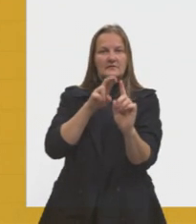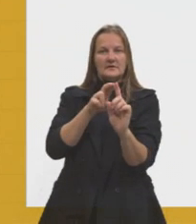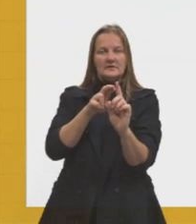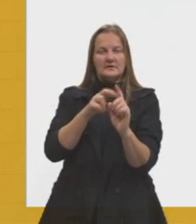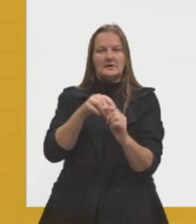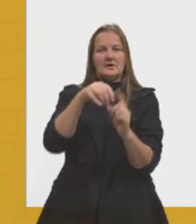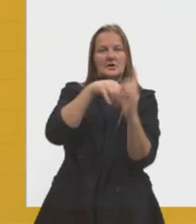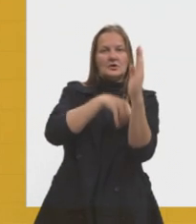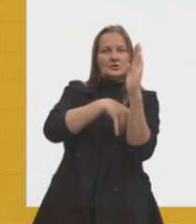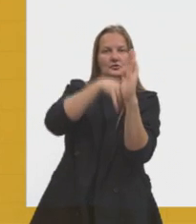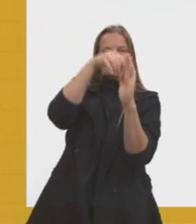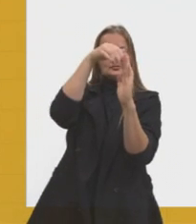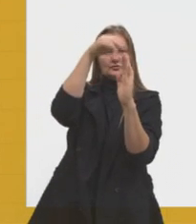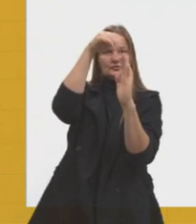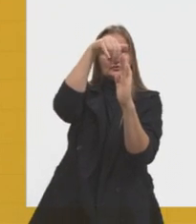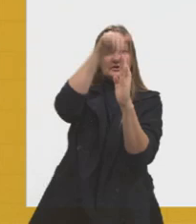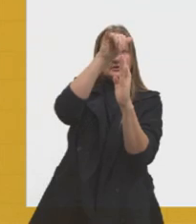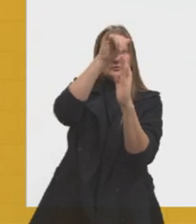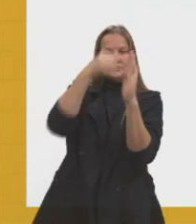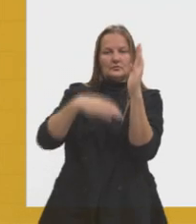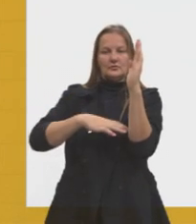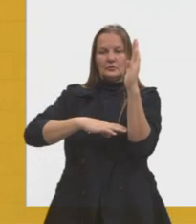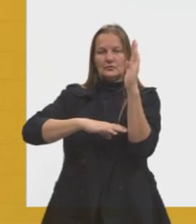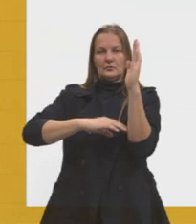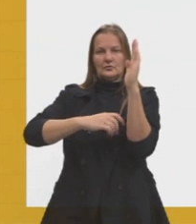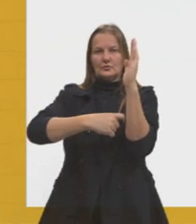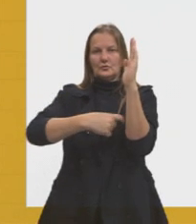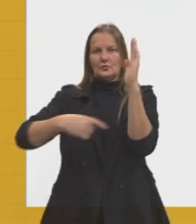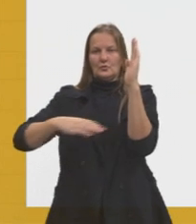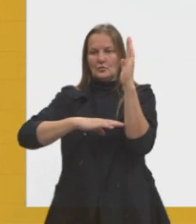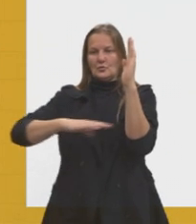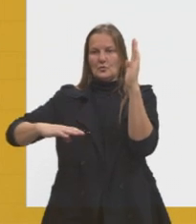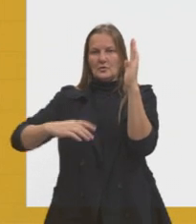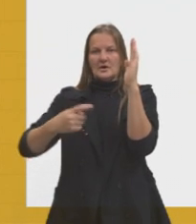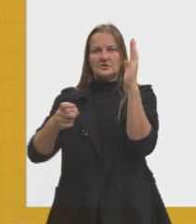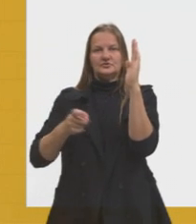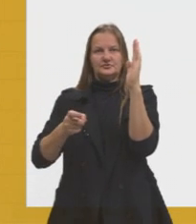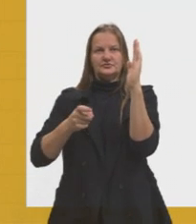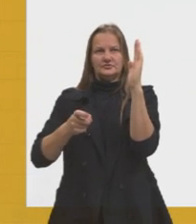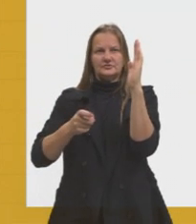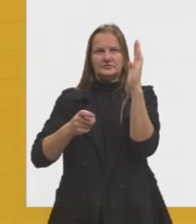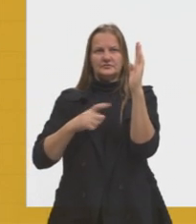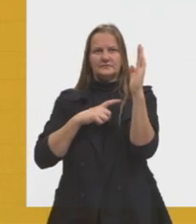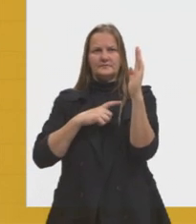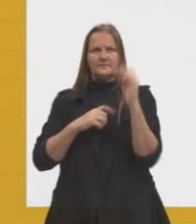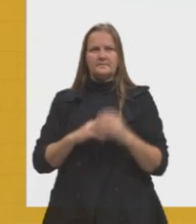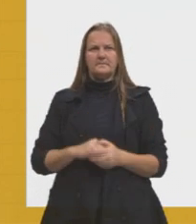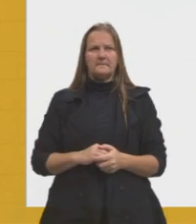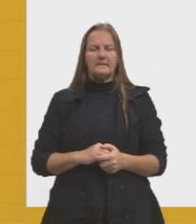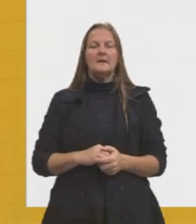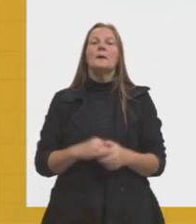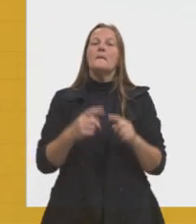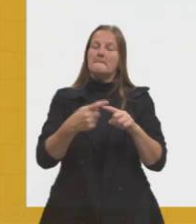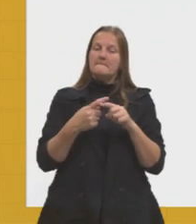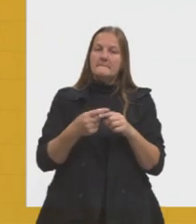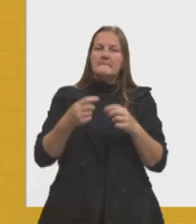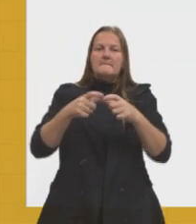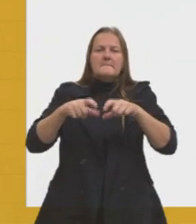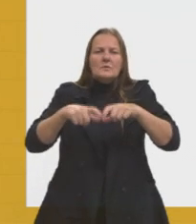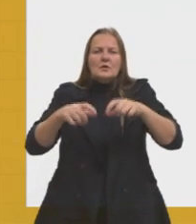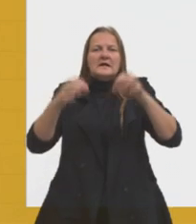Y, e, a partir dessa referência, eu posso, então, determinar a posição, né? Ou a distância entre dois pontos no mapa.